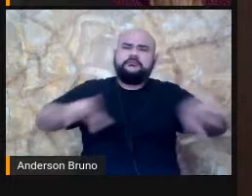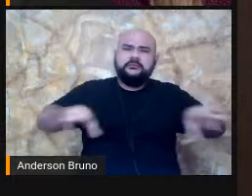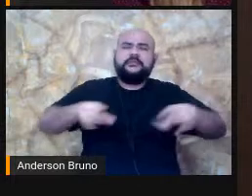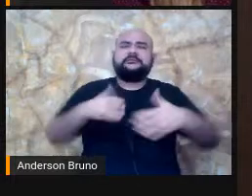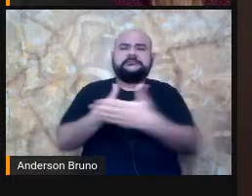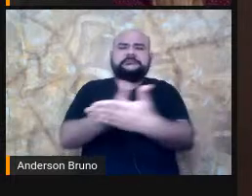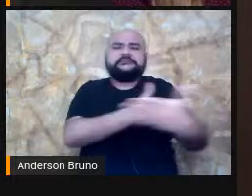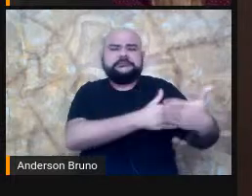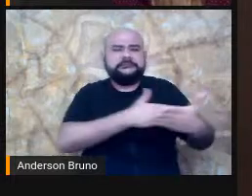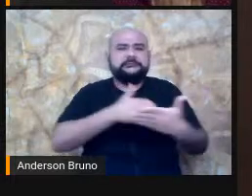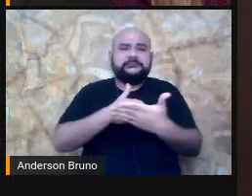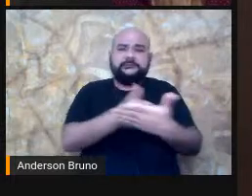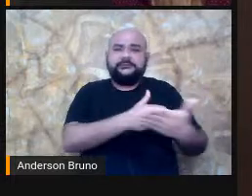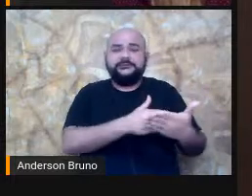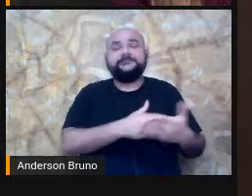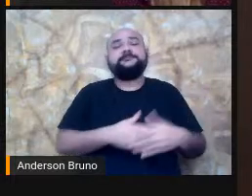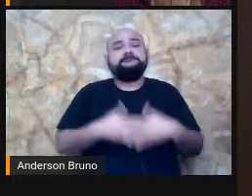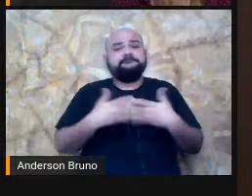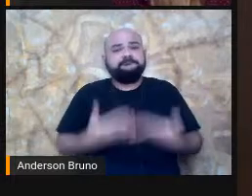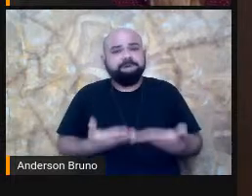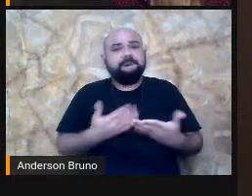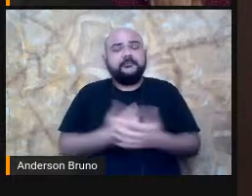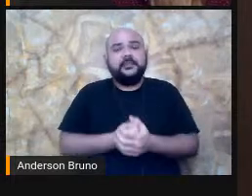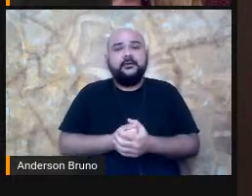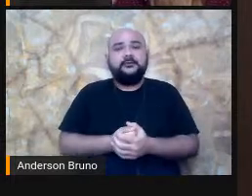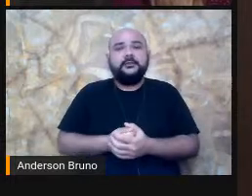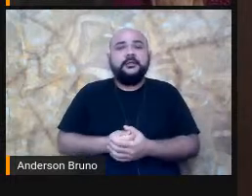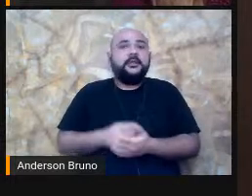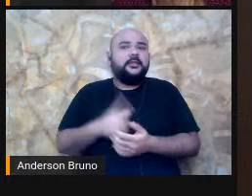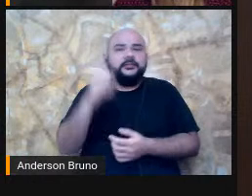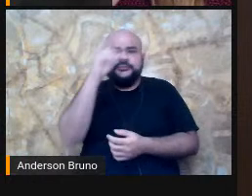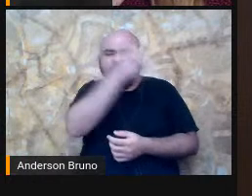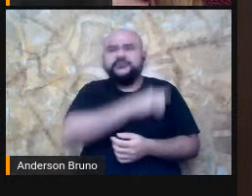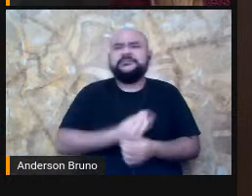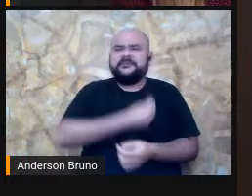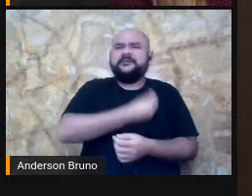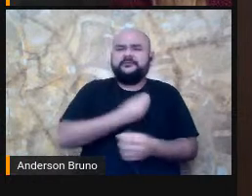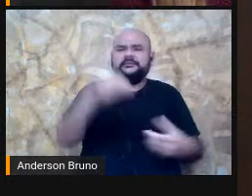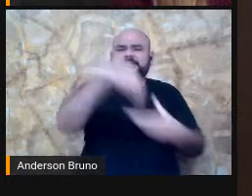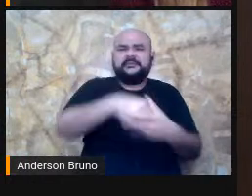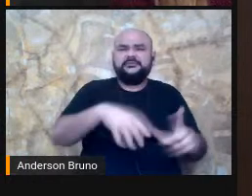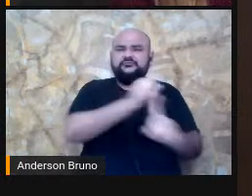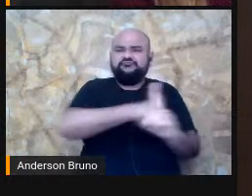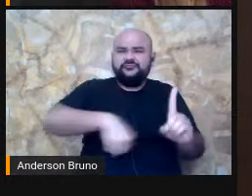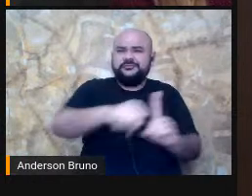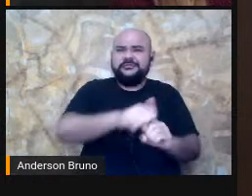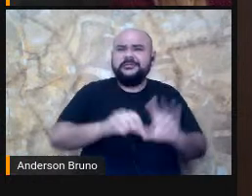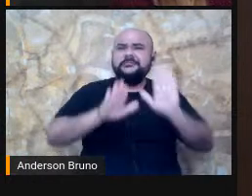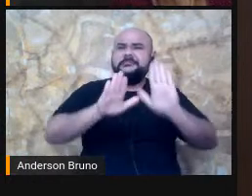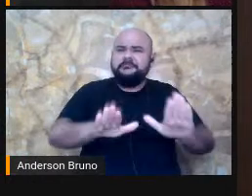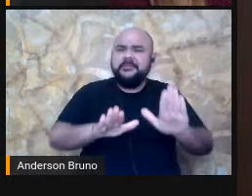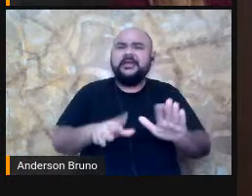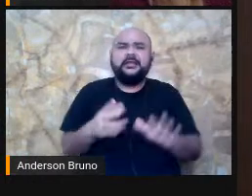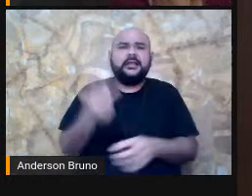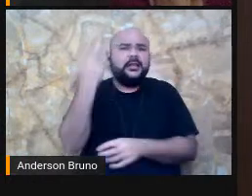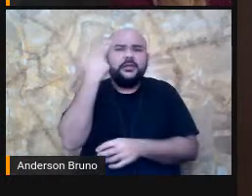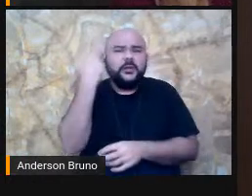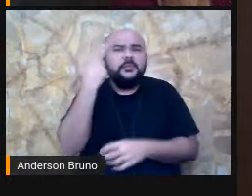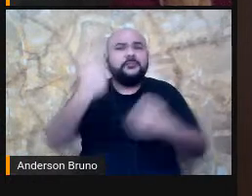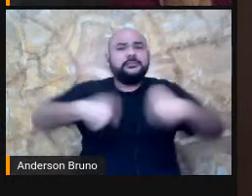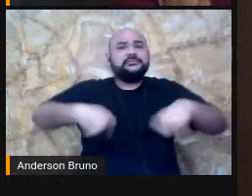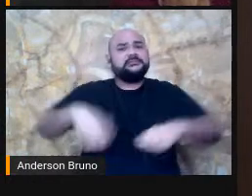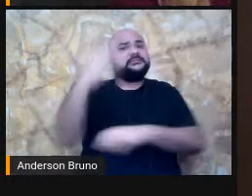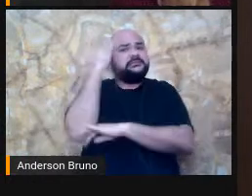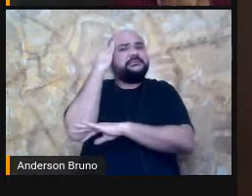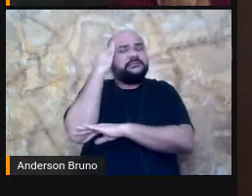obstruir sua participação plena em sociedade, né? E aí, é de se observar que,